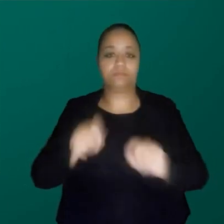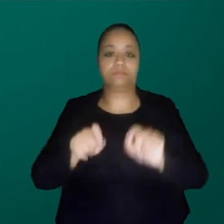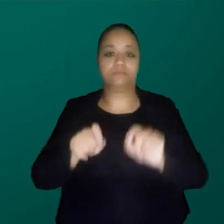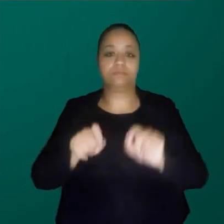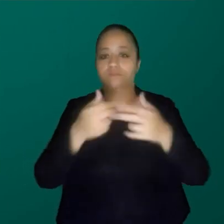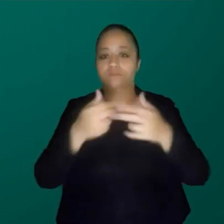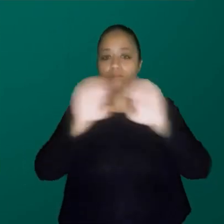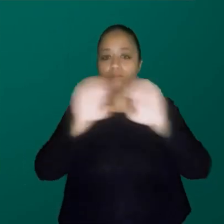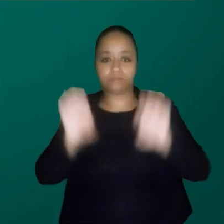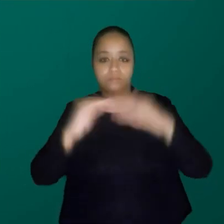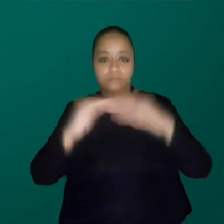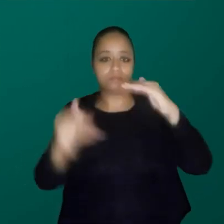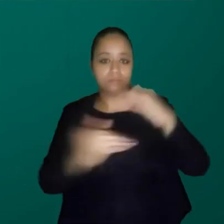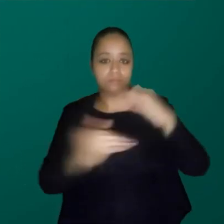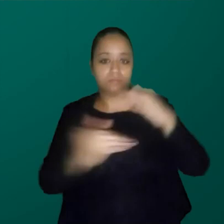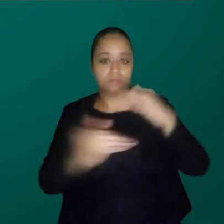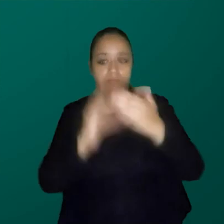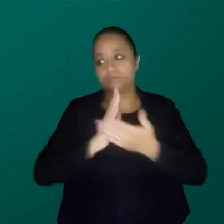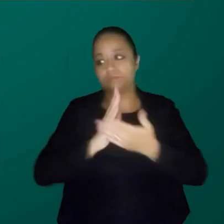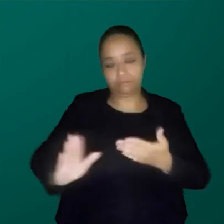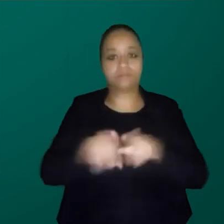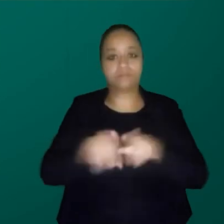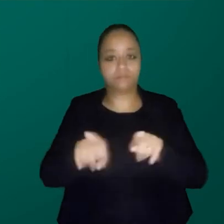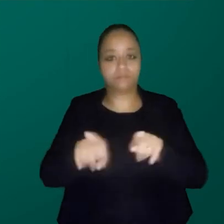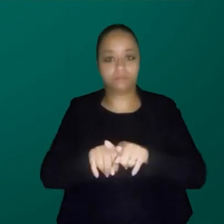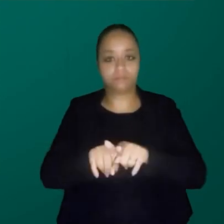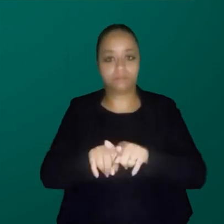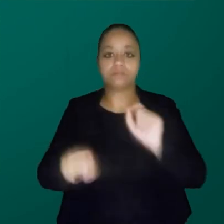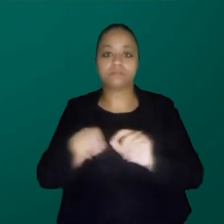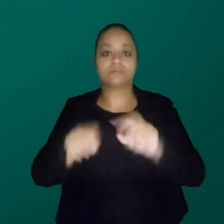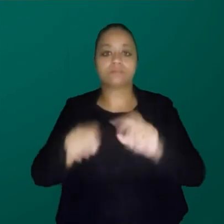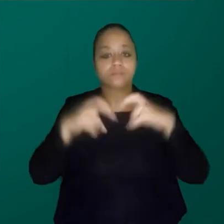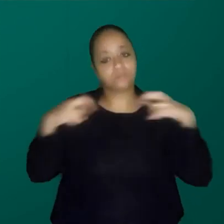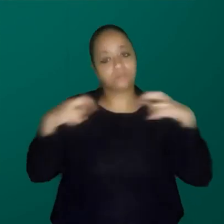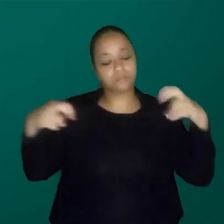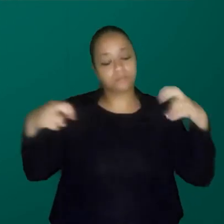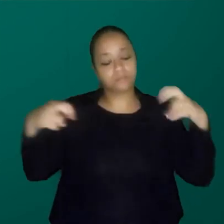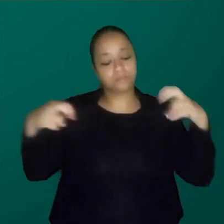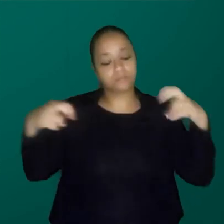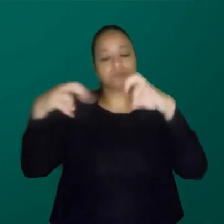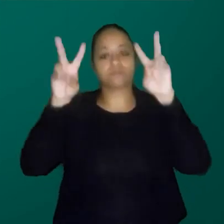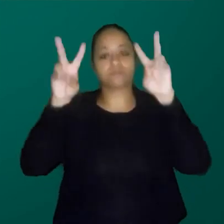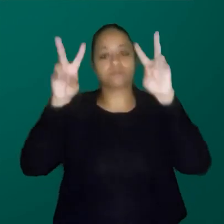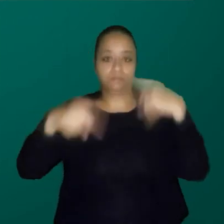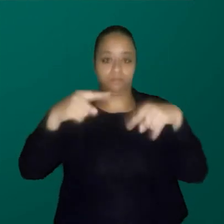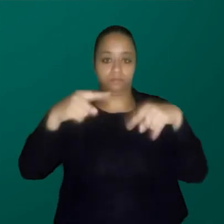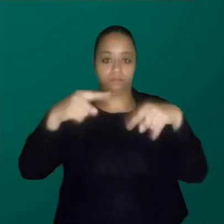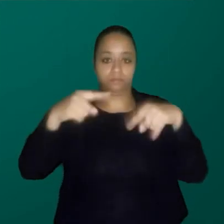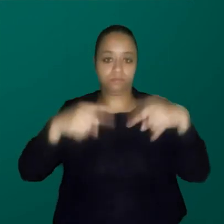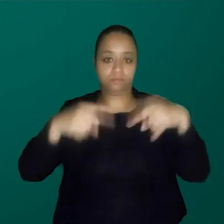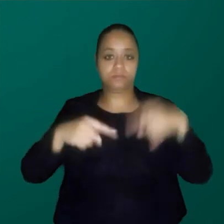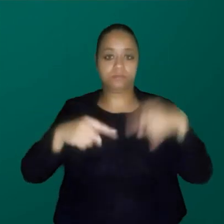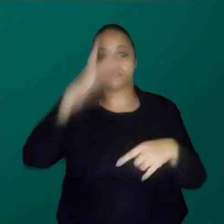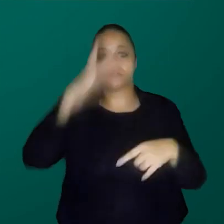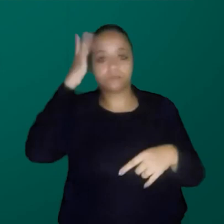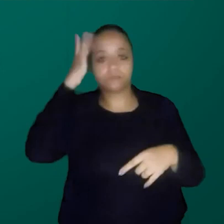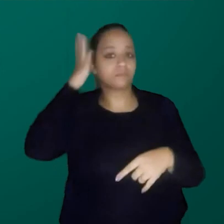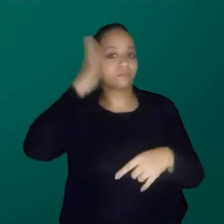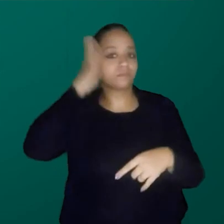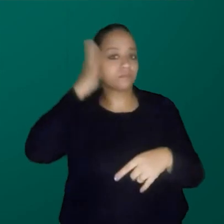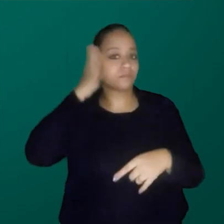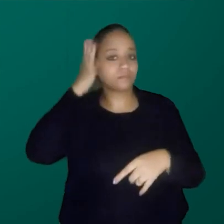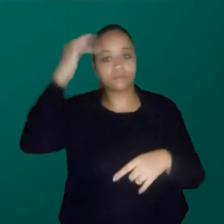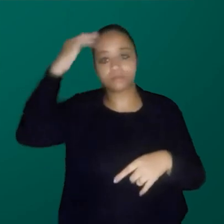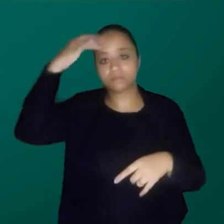estruturantes, desiguais e excludentes. Então, esse é o escopo da nossa mesa, e acho que as palestrantes vão trazer muitas reflexões